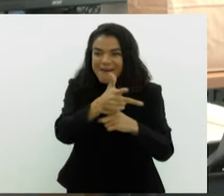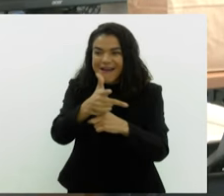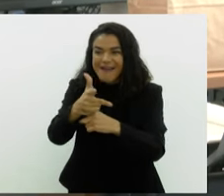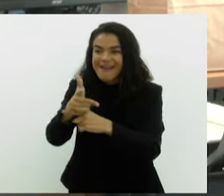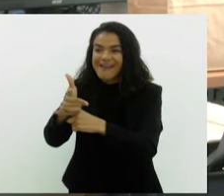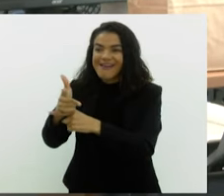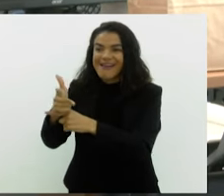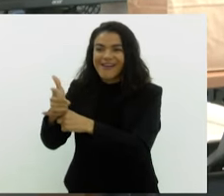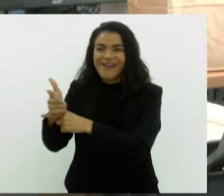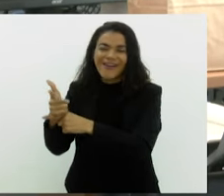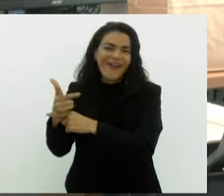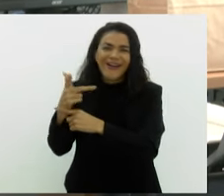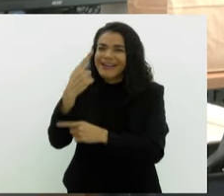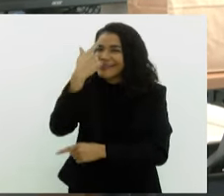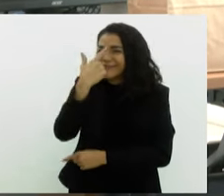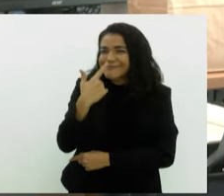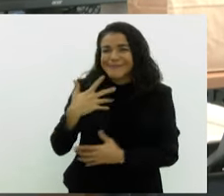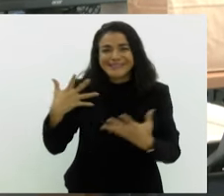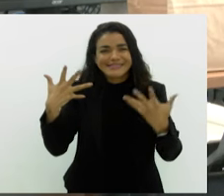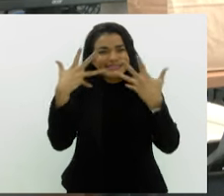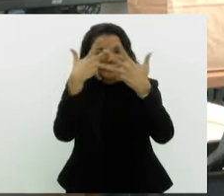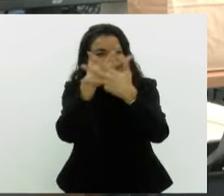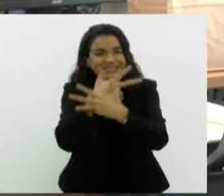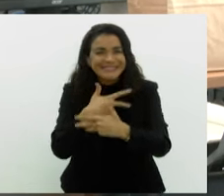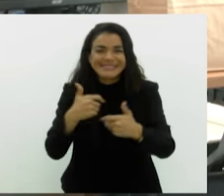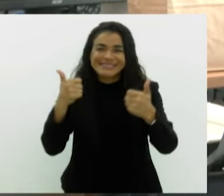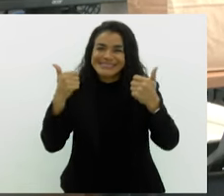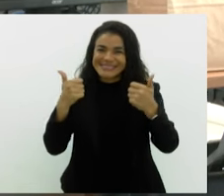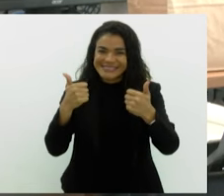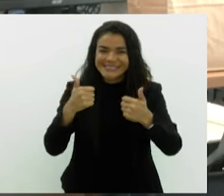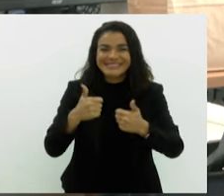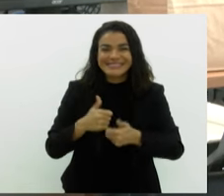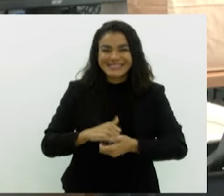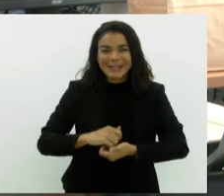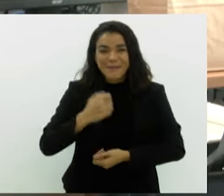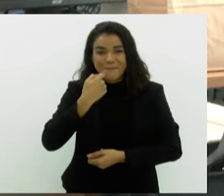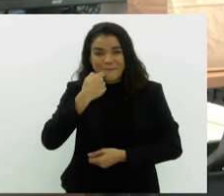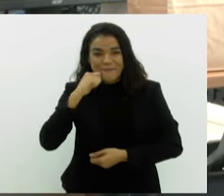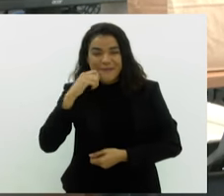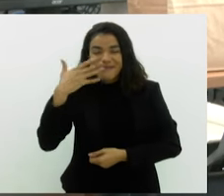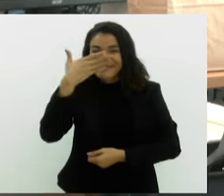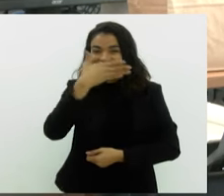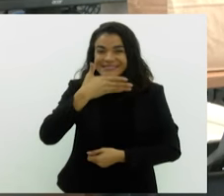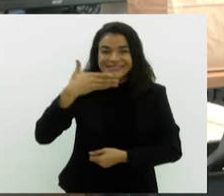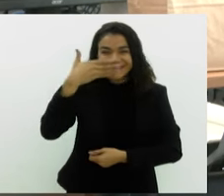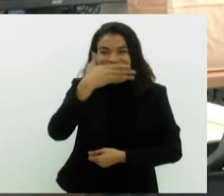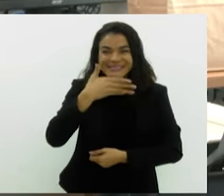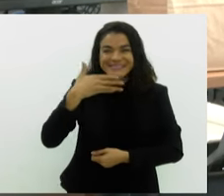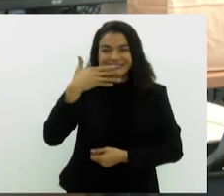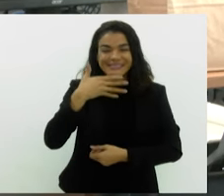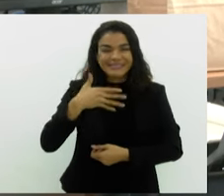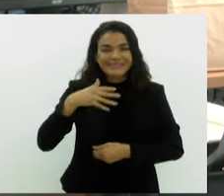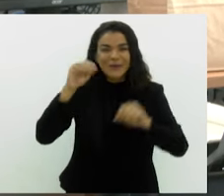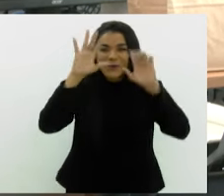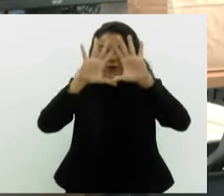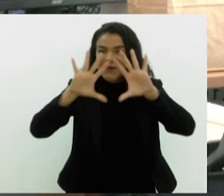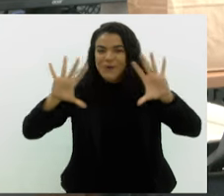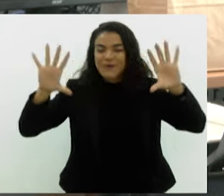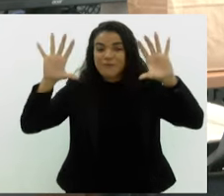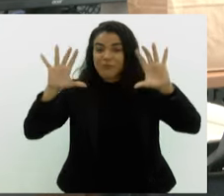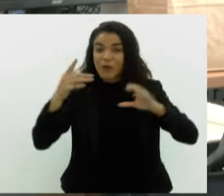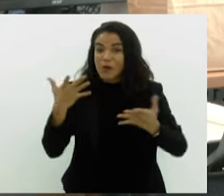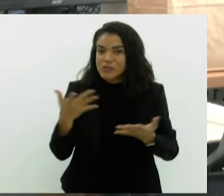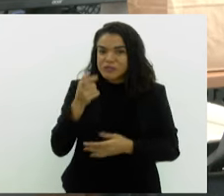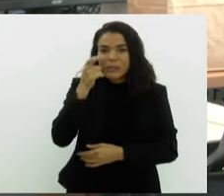Lima. Olha que imagem linda do pão de açúcar. Dia de sol, céu limpo aqui no Rio de Janeiro. E hoje de manhã foi